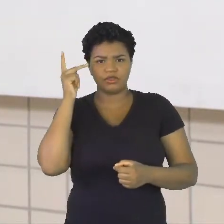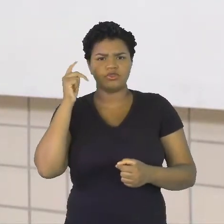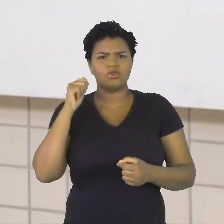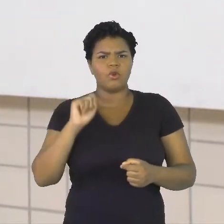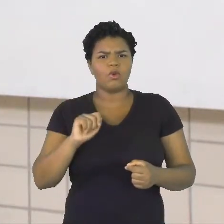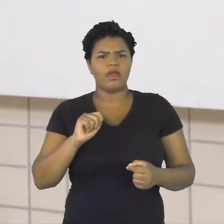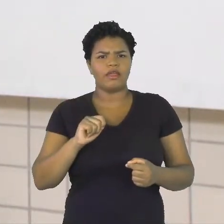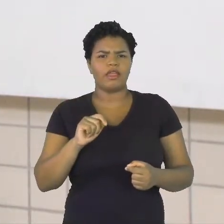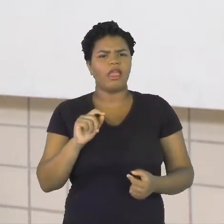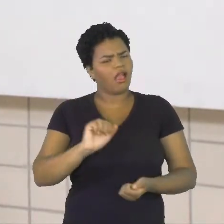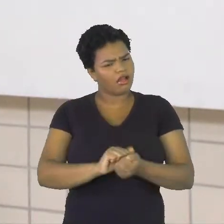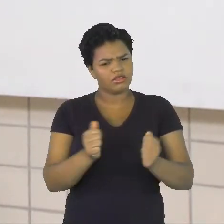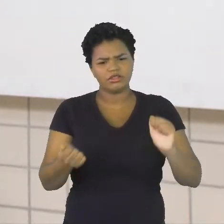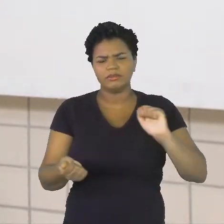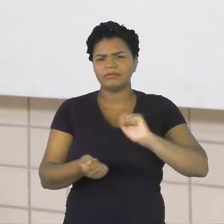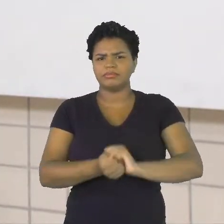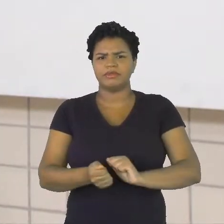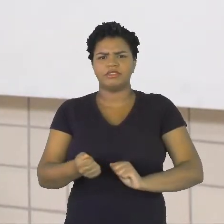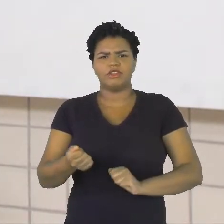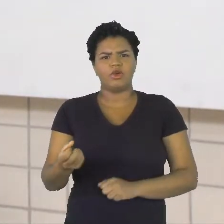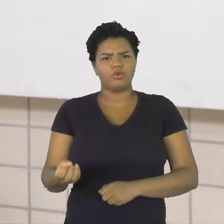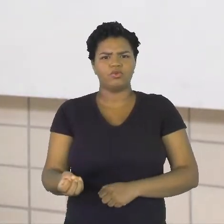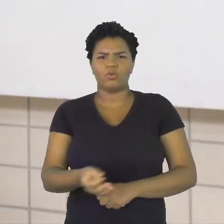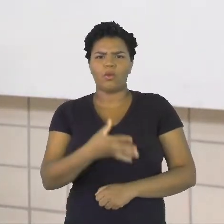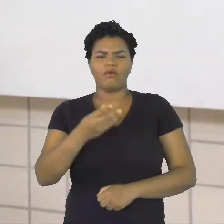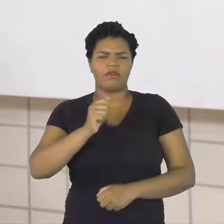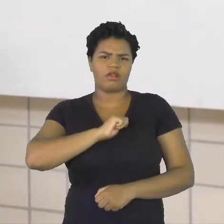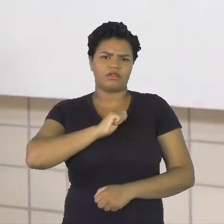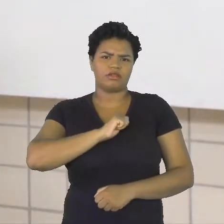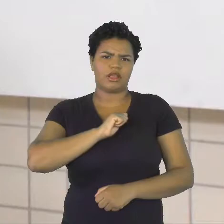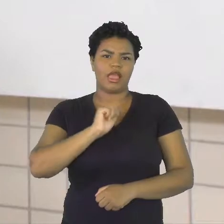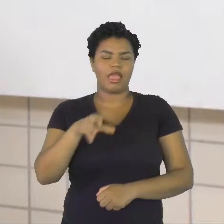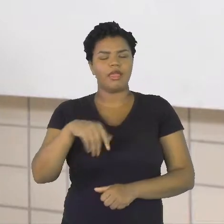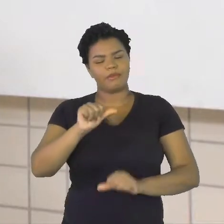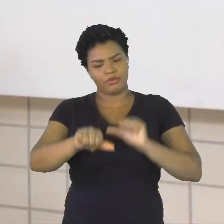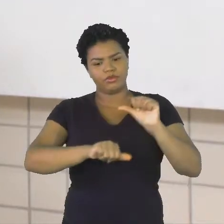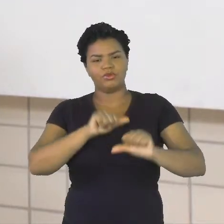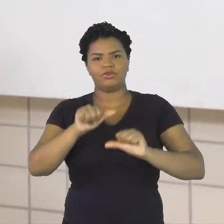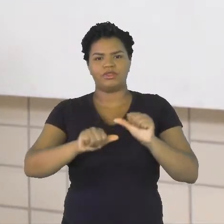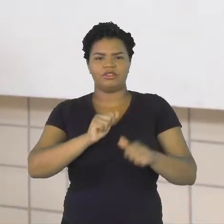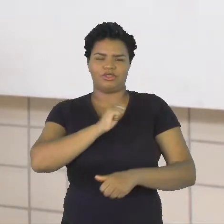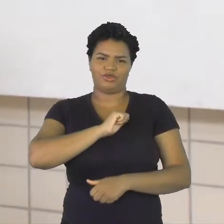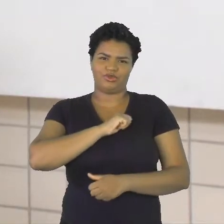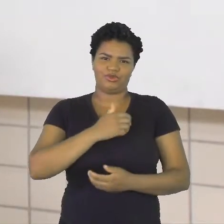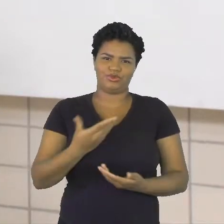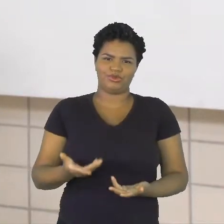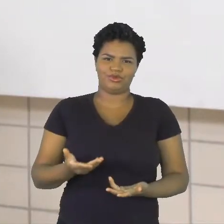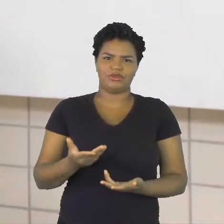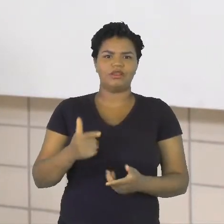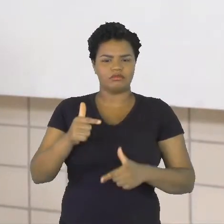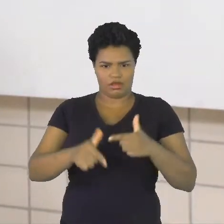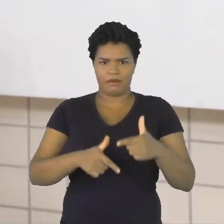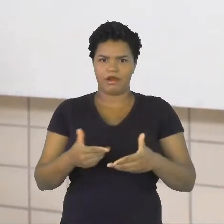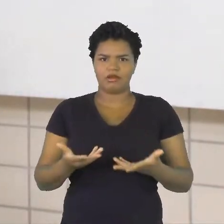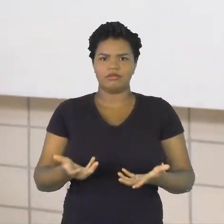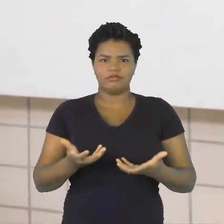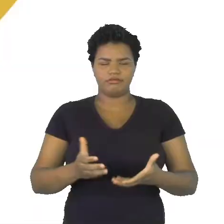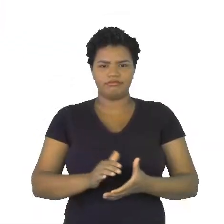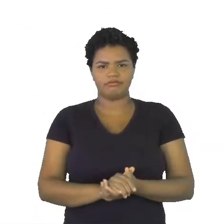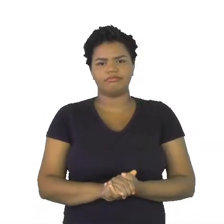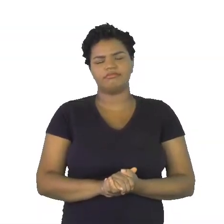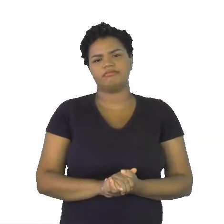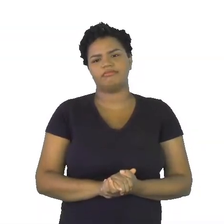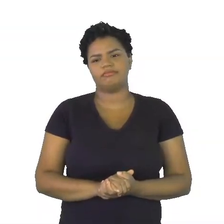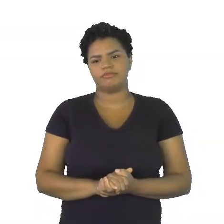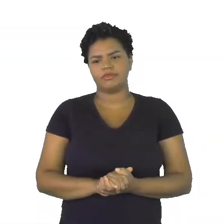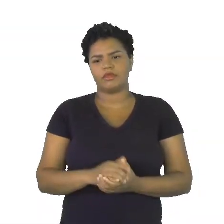meio ambiente. É mudança de atitude, eles trabalham em cima disso. Outra ONG que